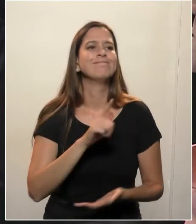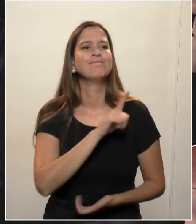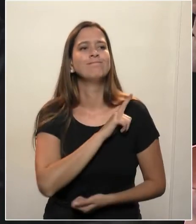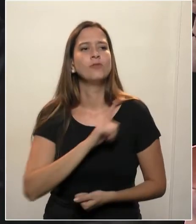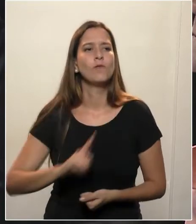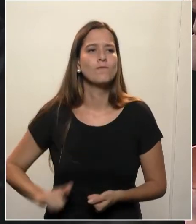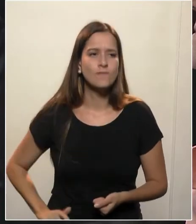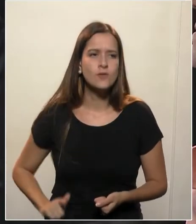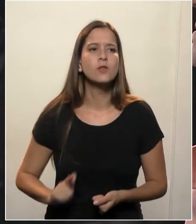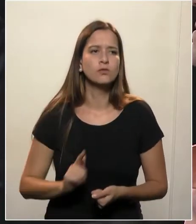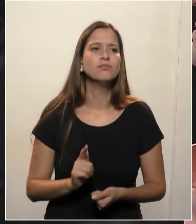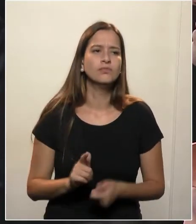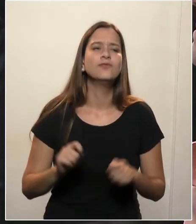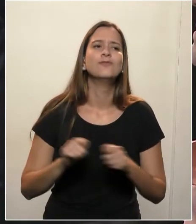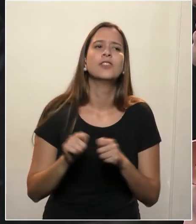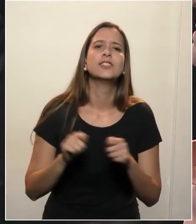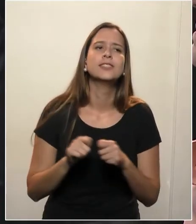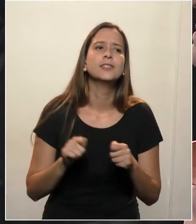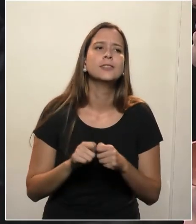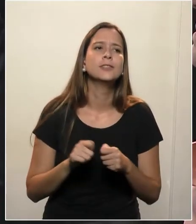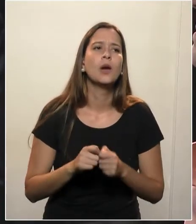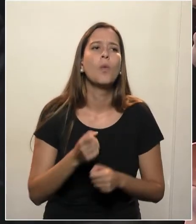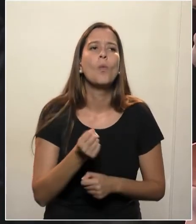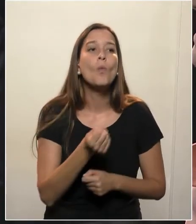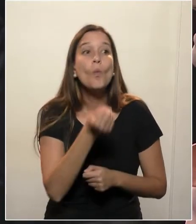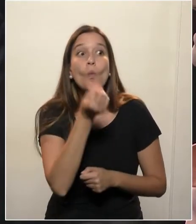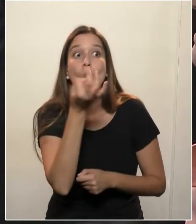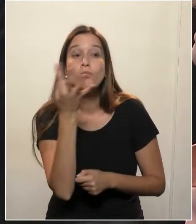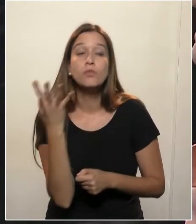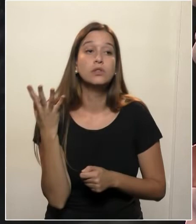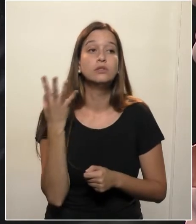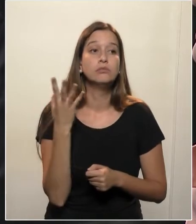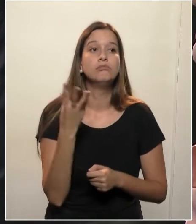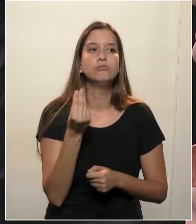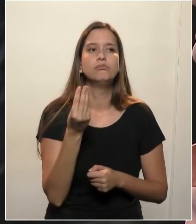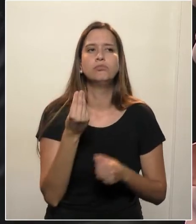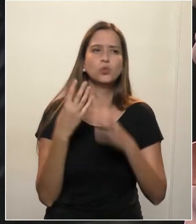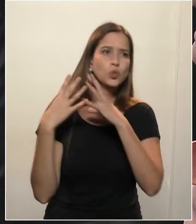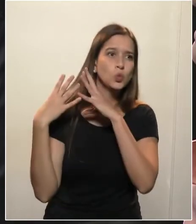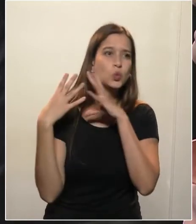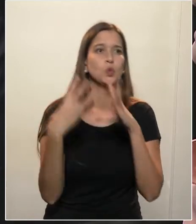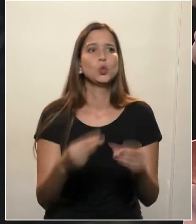grande quantidade, como já foi colocado aqui, de testes em toda a população? E eu pergunto a